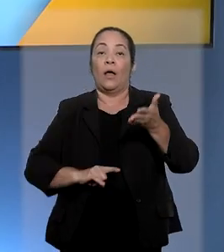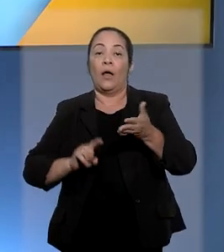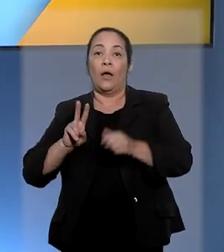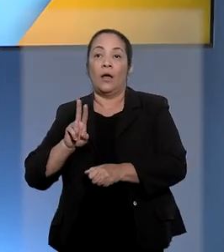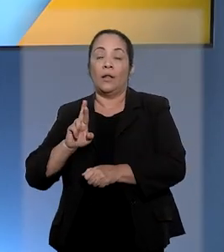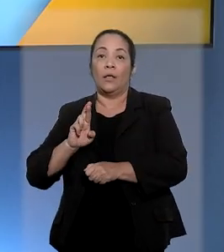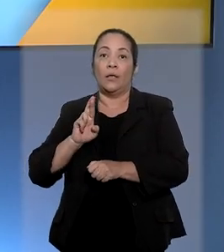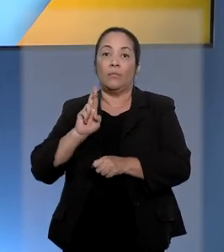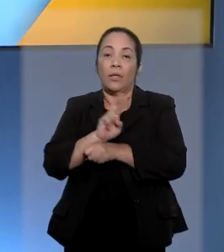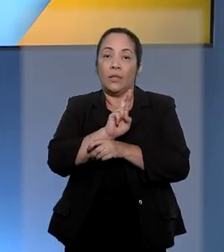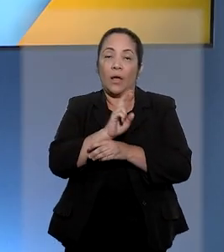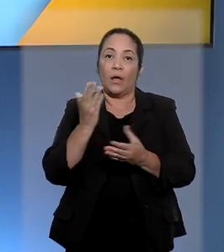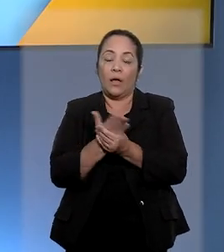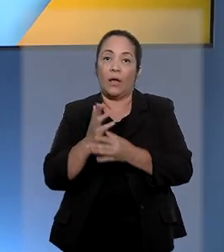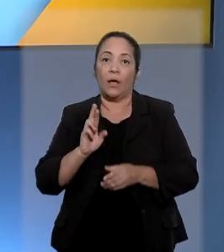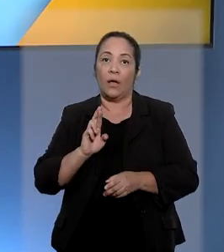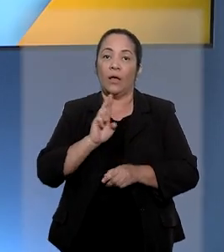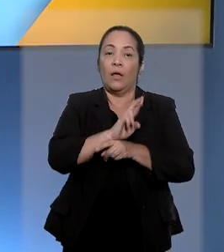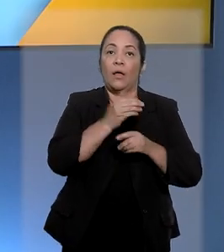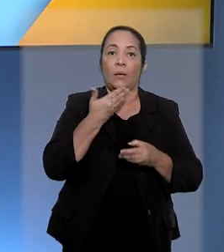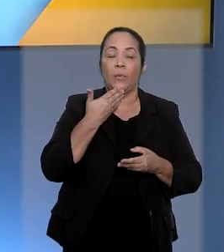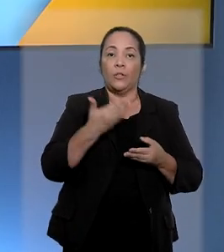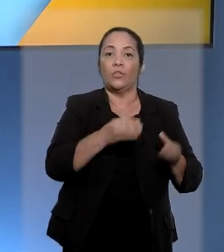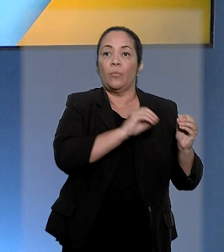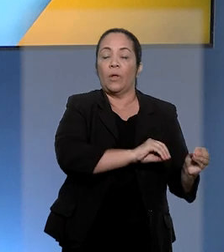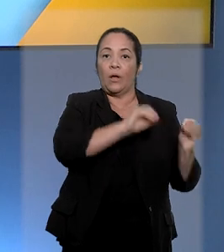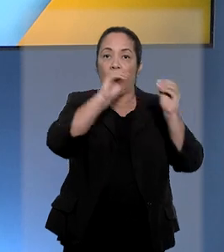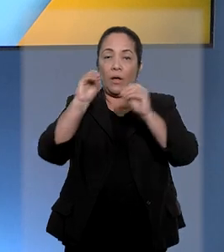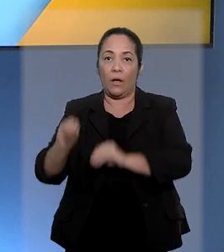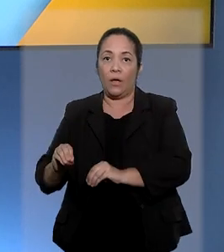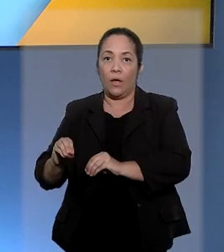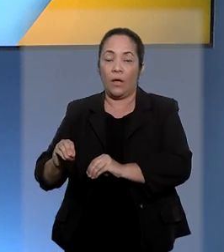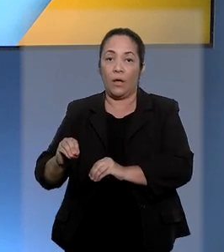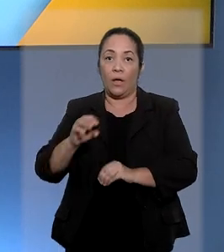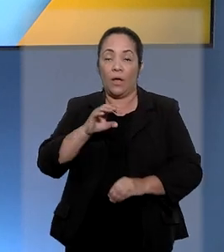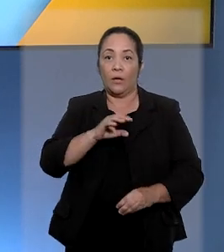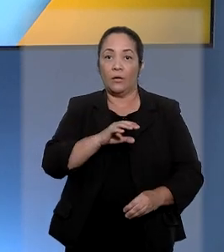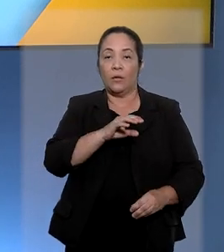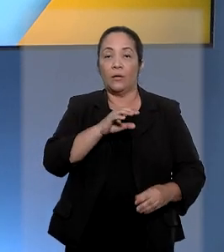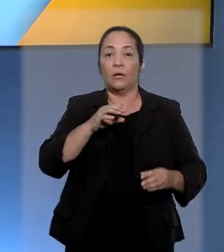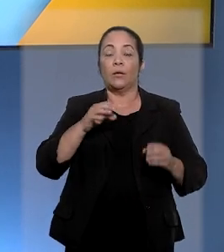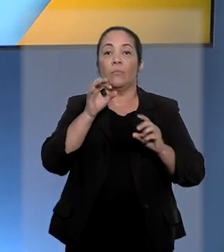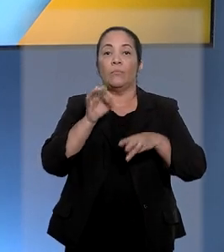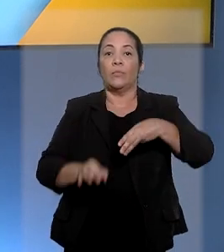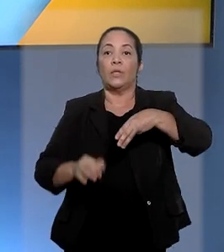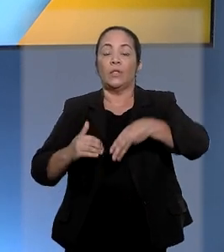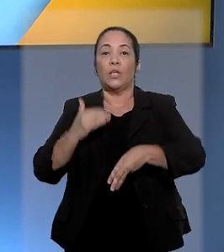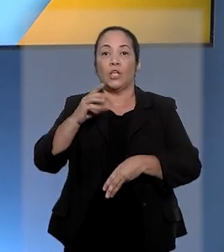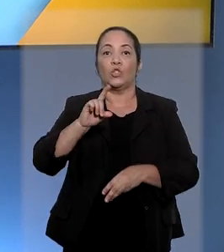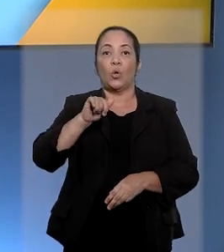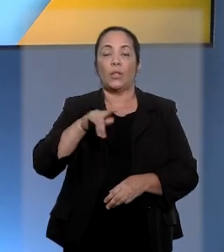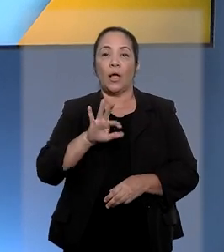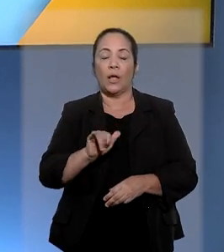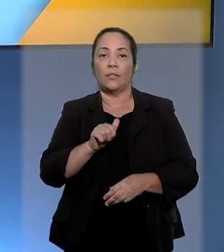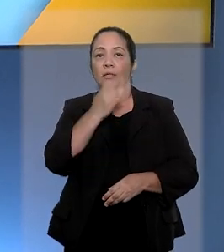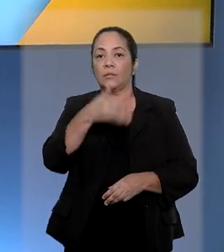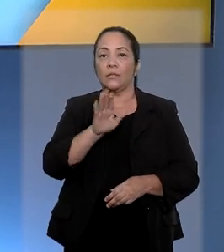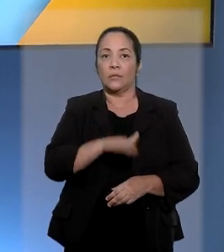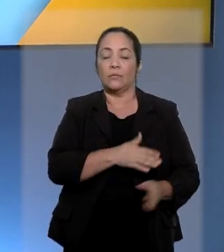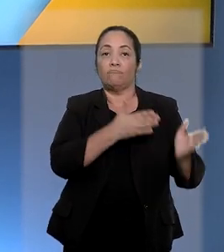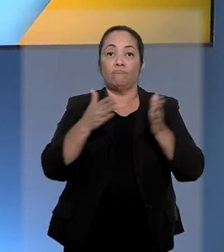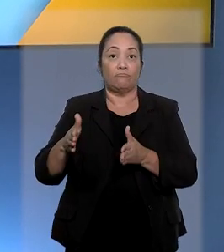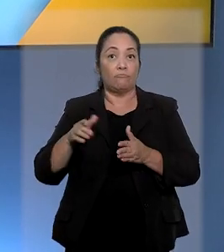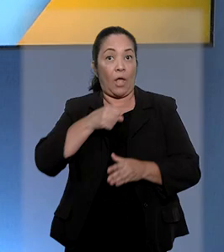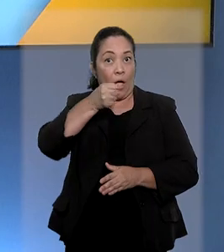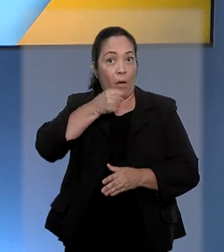retorno dos acusados para penitenciária estadual foi negada pelo ministro Ribeiro Dantas. A repórter Jéssica Castro